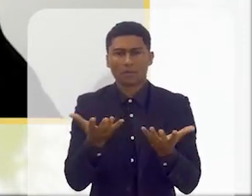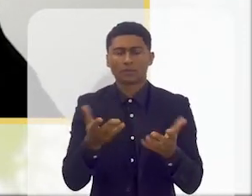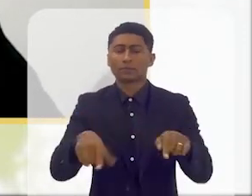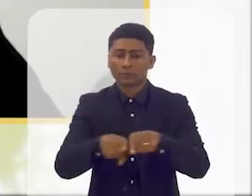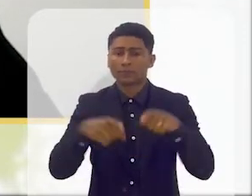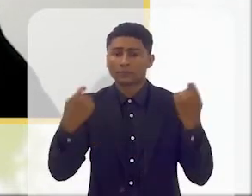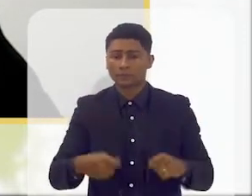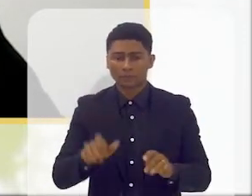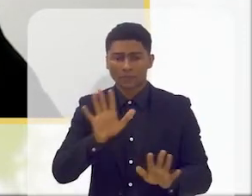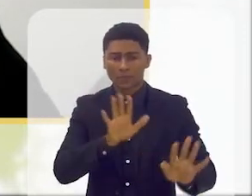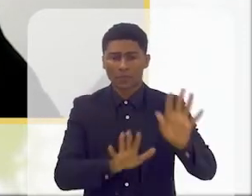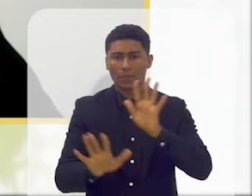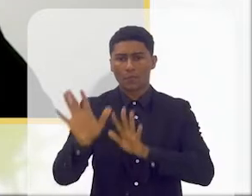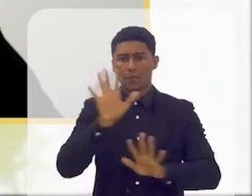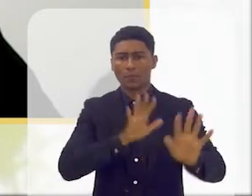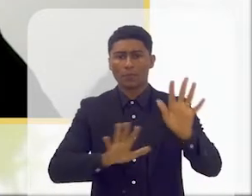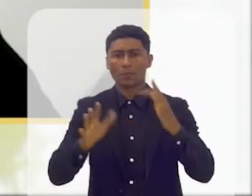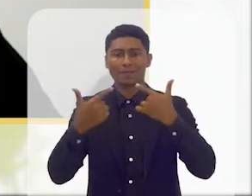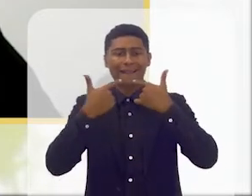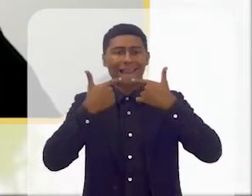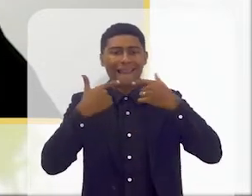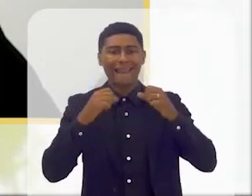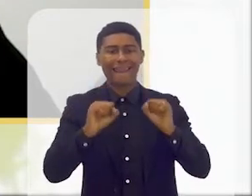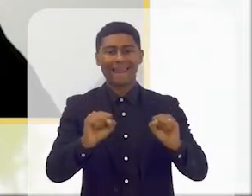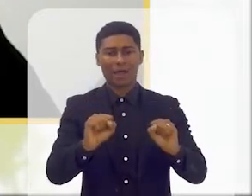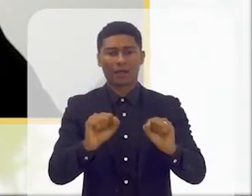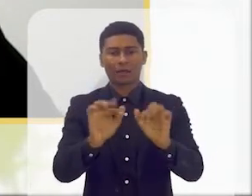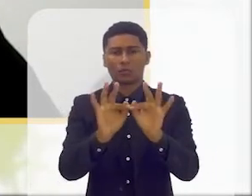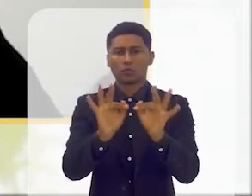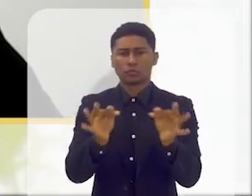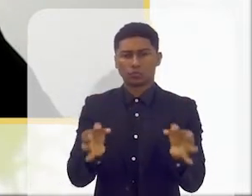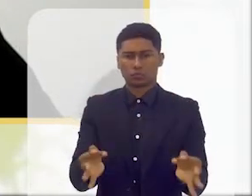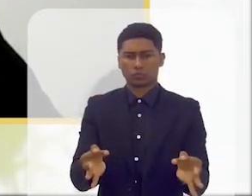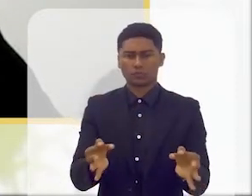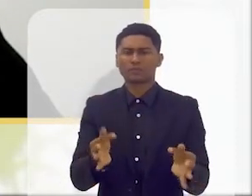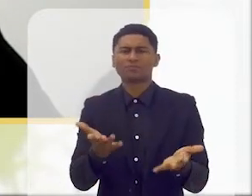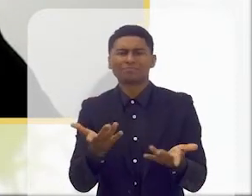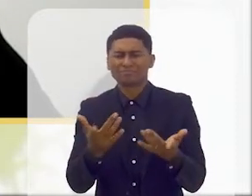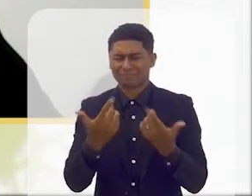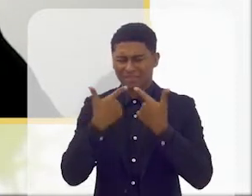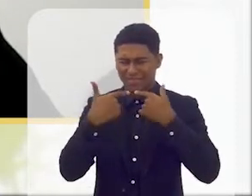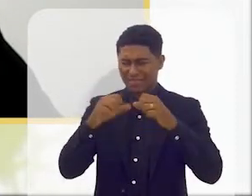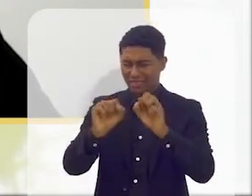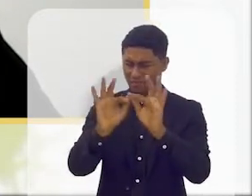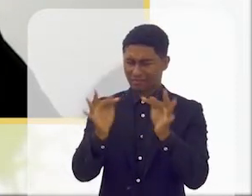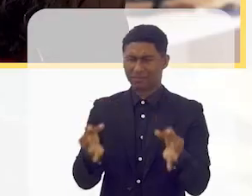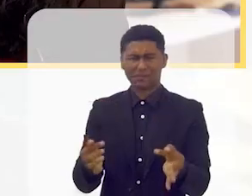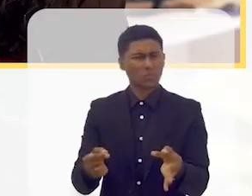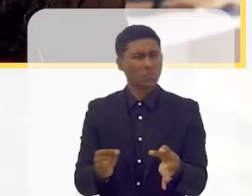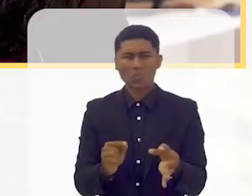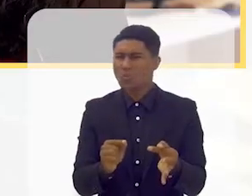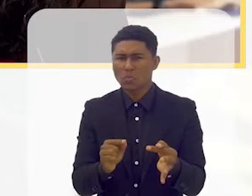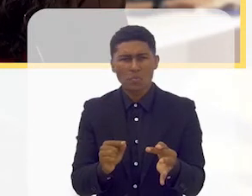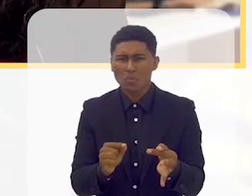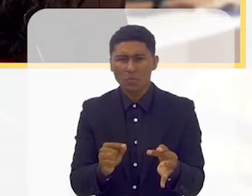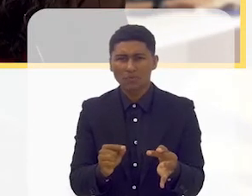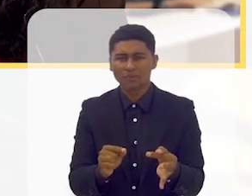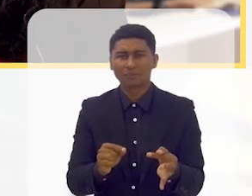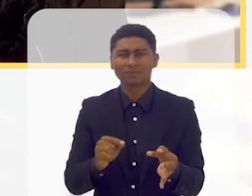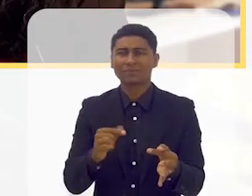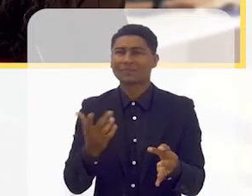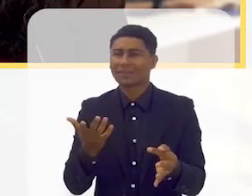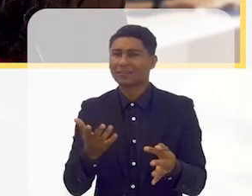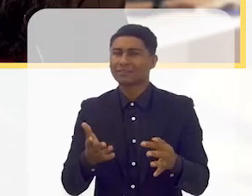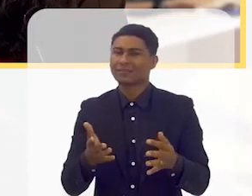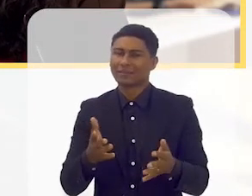ter algum cuidado e ter uma linguagem simplificada. Quando eu digo uma linguagem simplificada, eu não estou a falar como